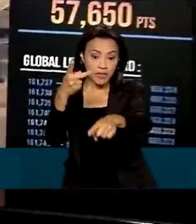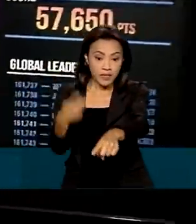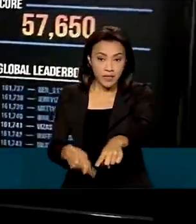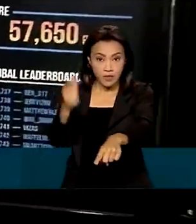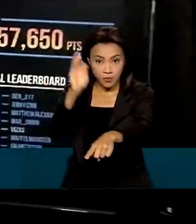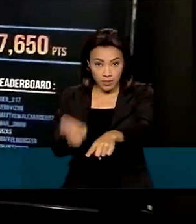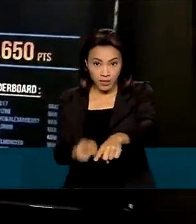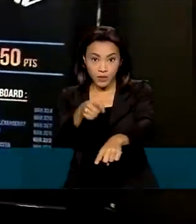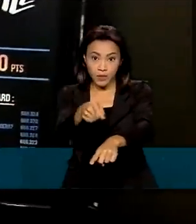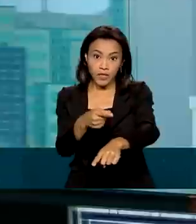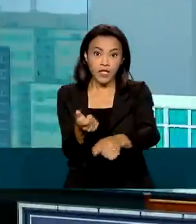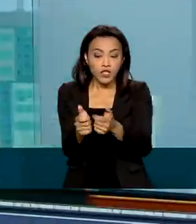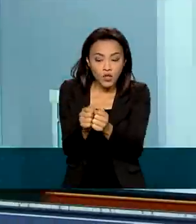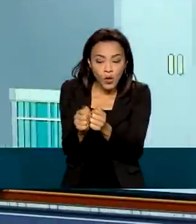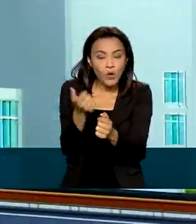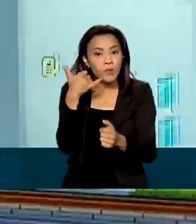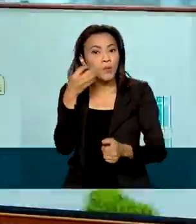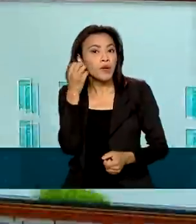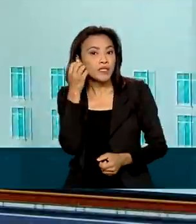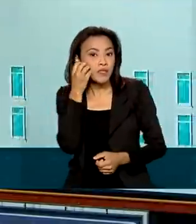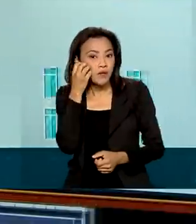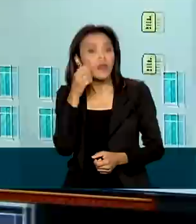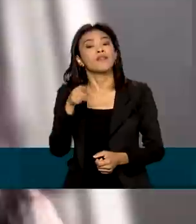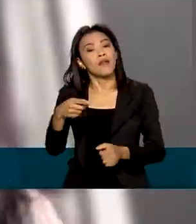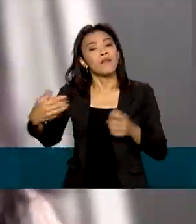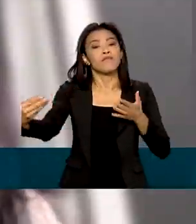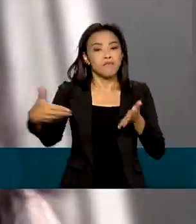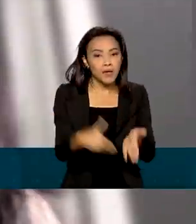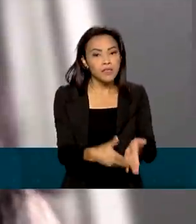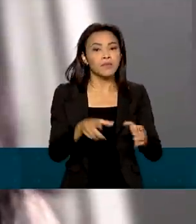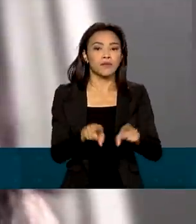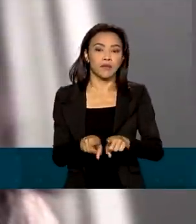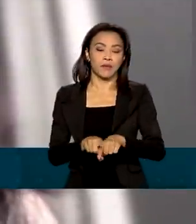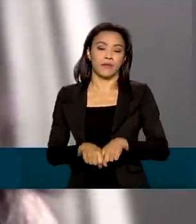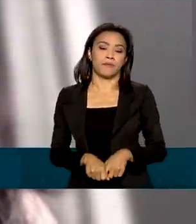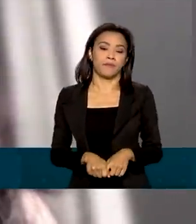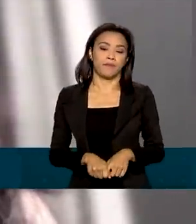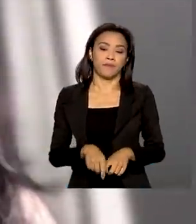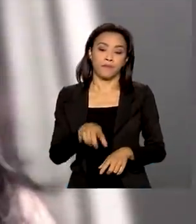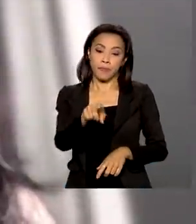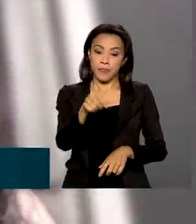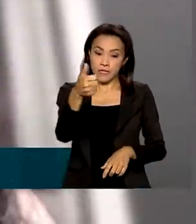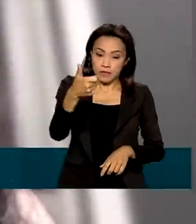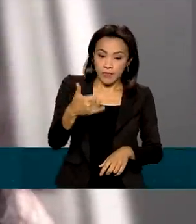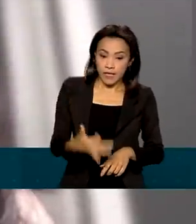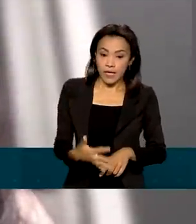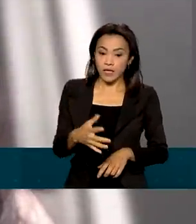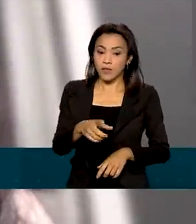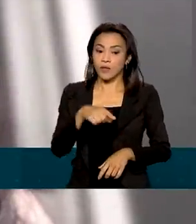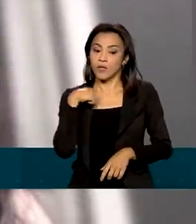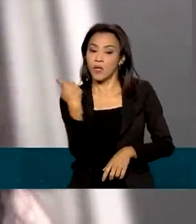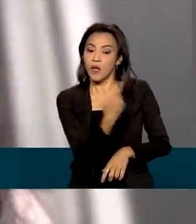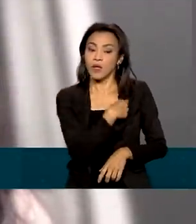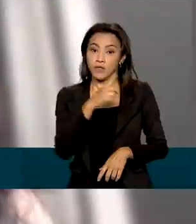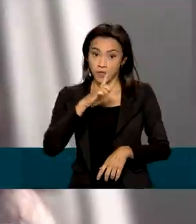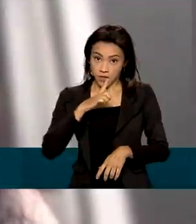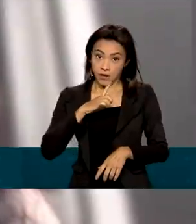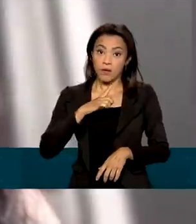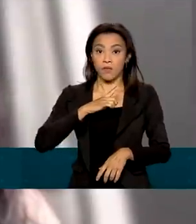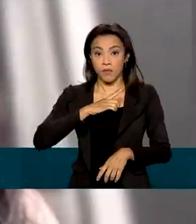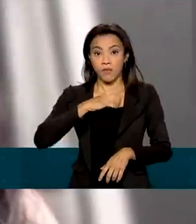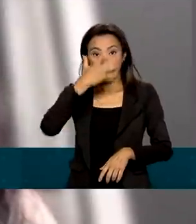para celulares, faz parte do projeto Brasil Games. A gente tem alguns clientes